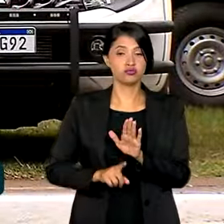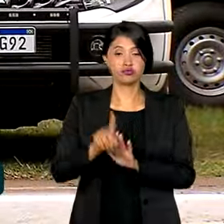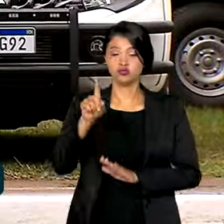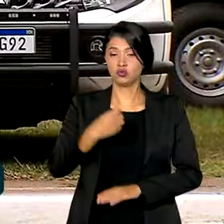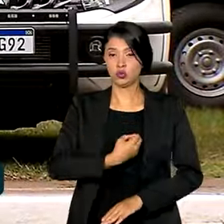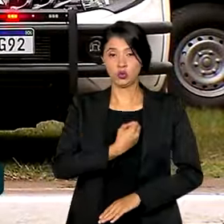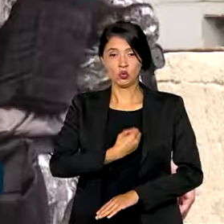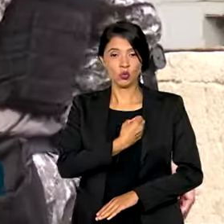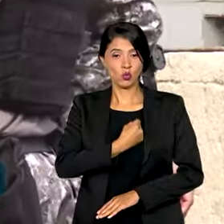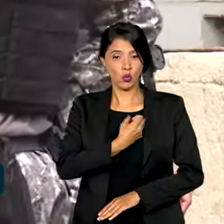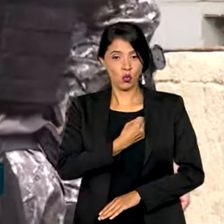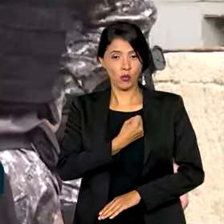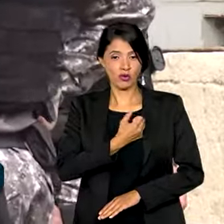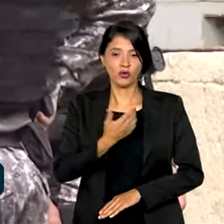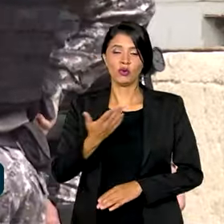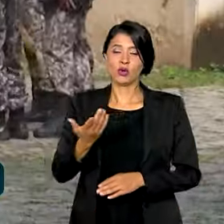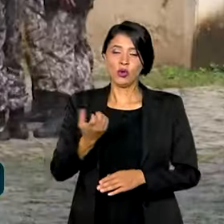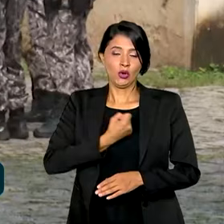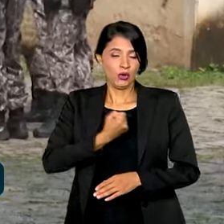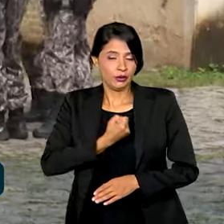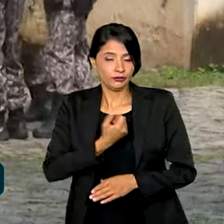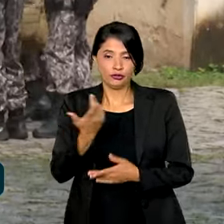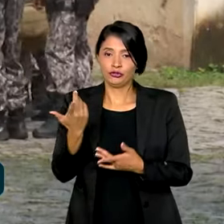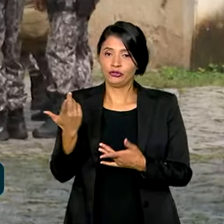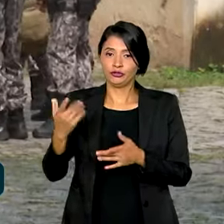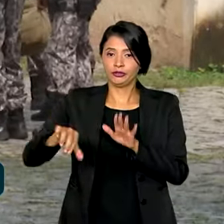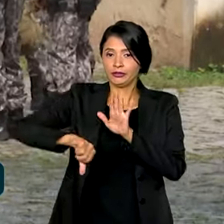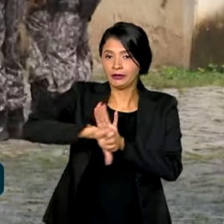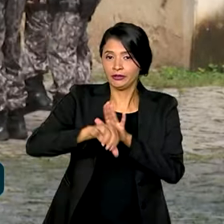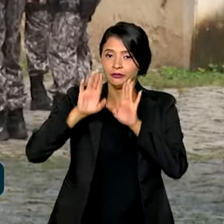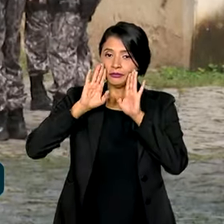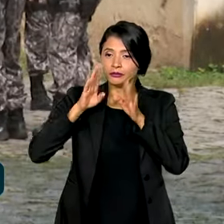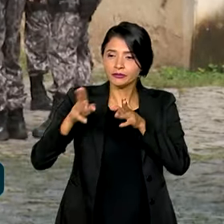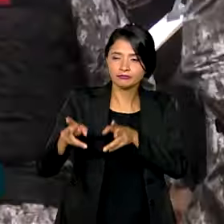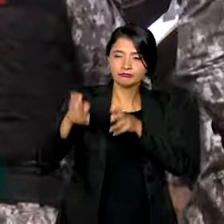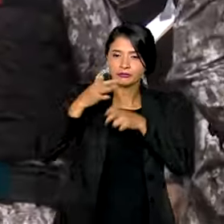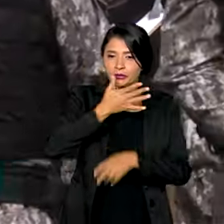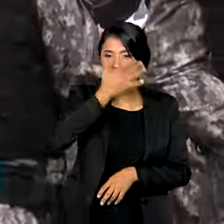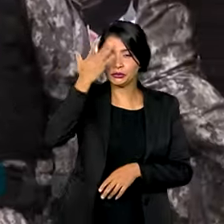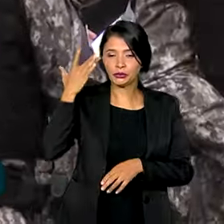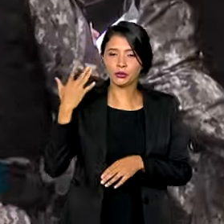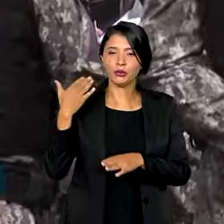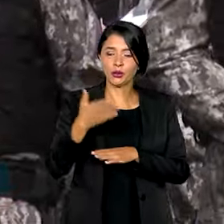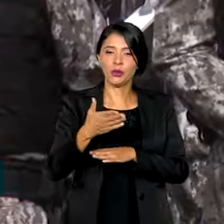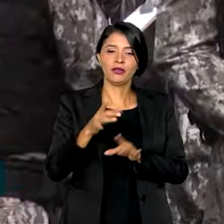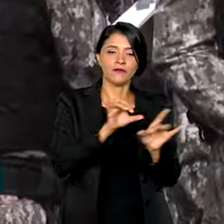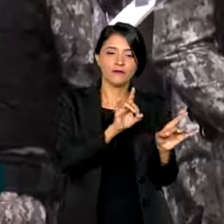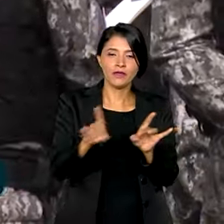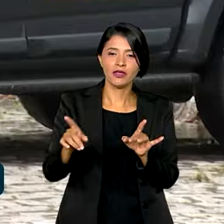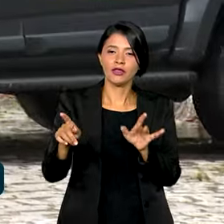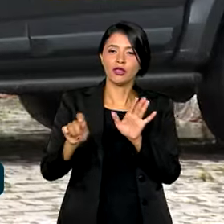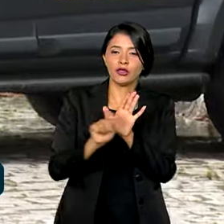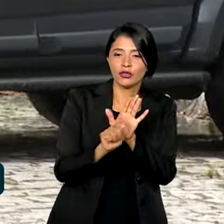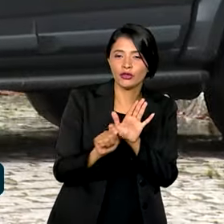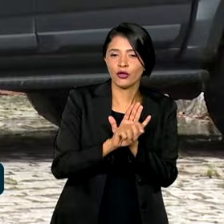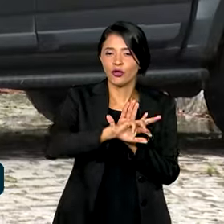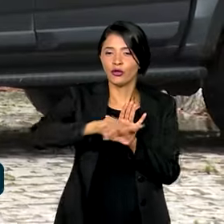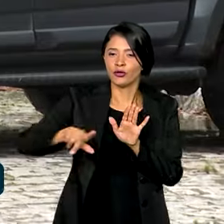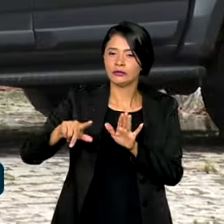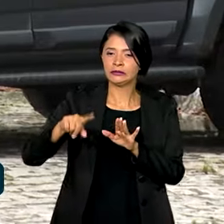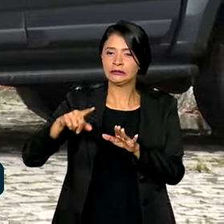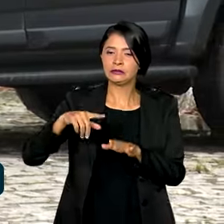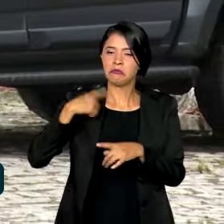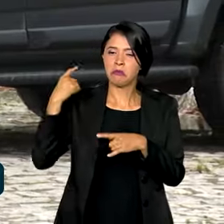de criminalidade. O foco é identificar criminosos envolvidos no tráfico de drogas e em mortes